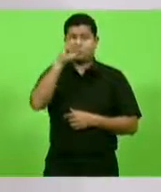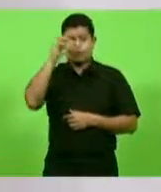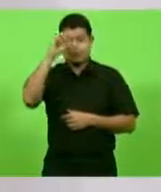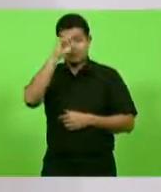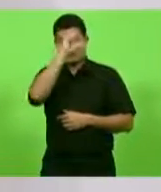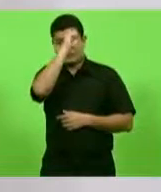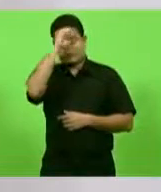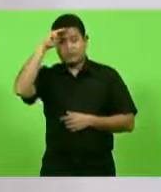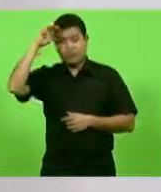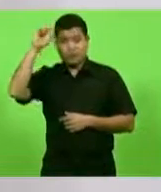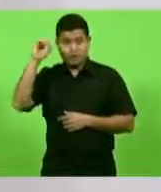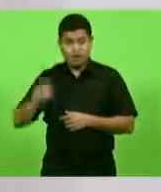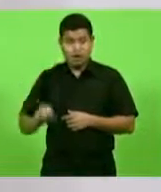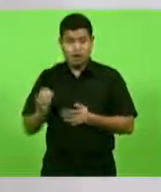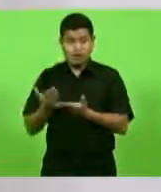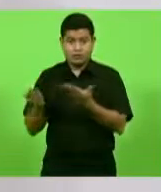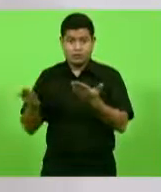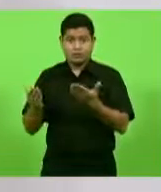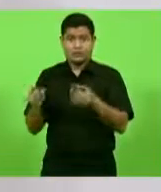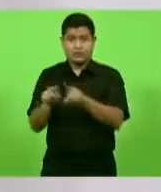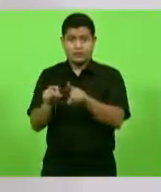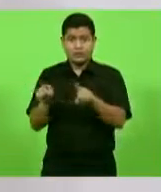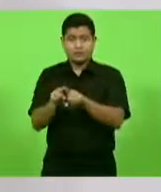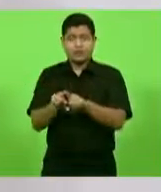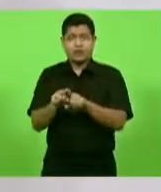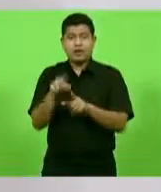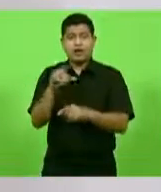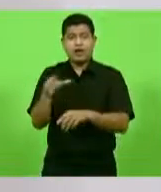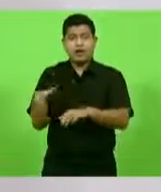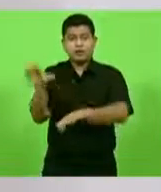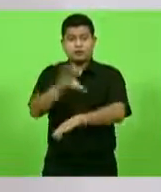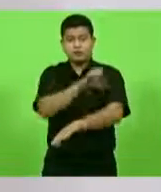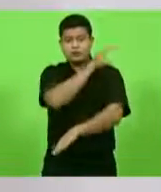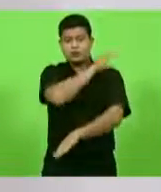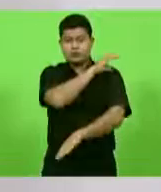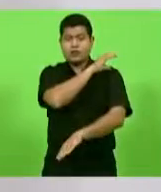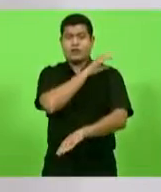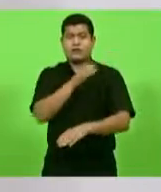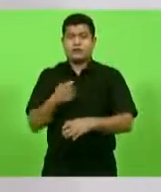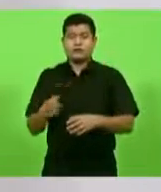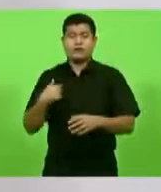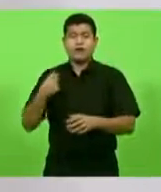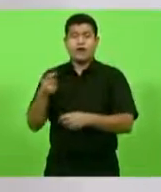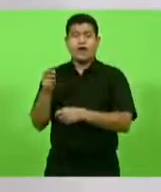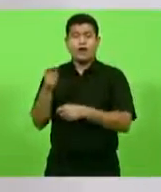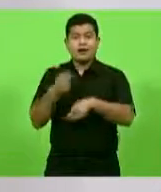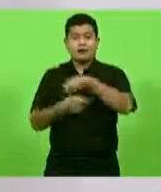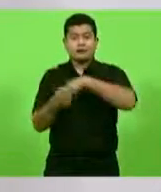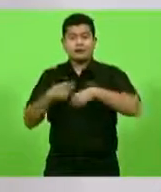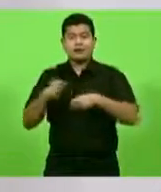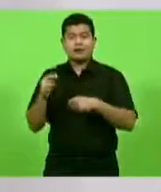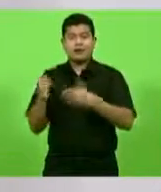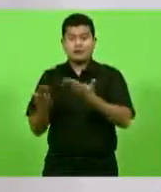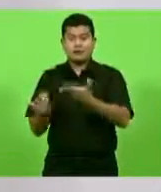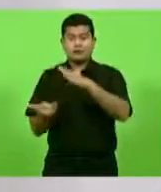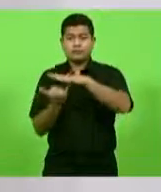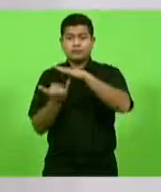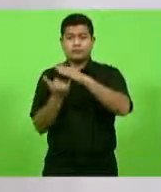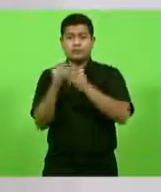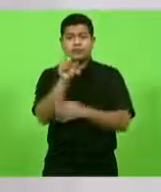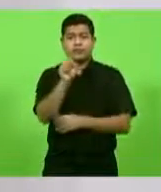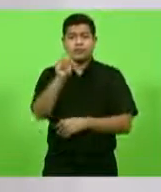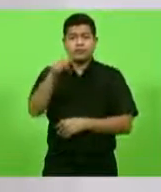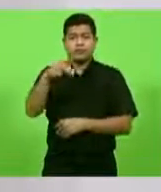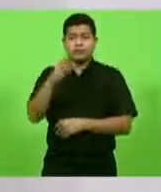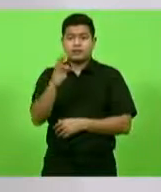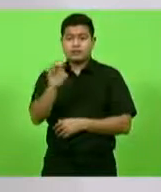Guaraciaba e de Unísio Serqueira e que são administrados pelo Instituto Santé. e eu agora estou vencendo o